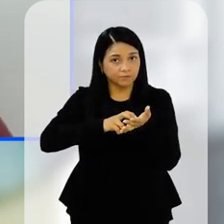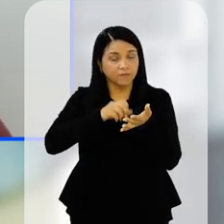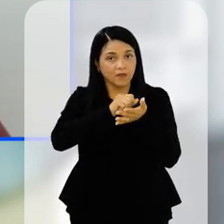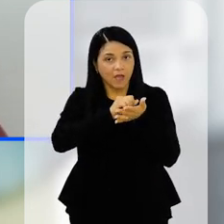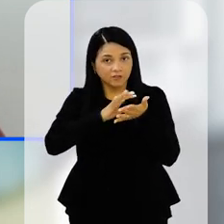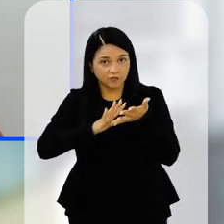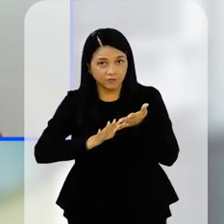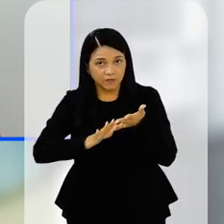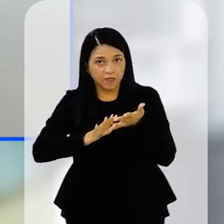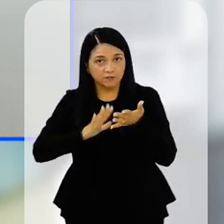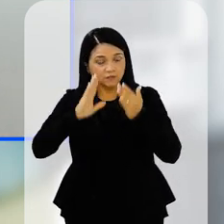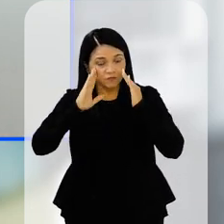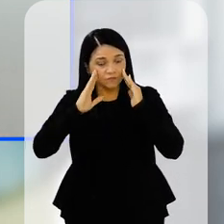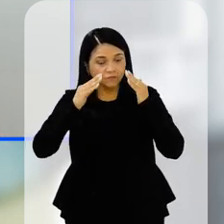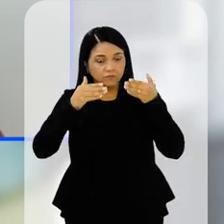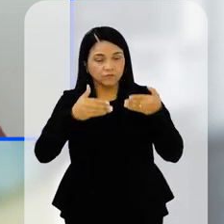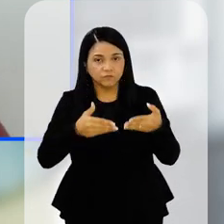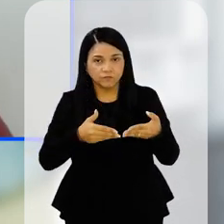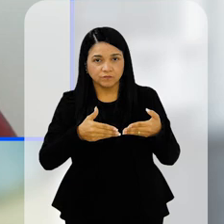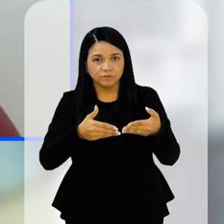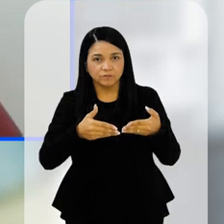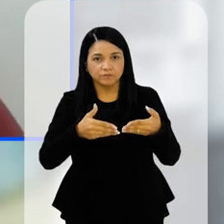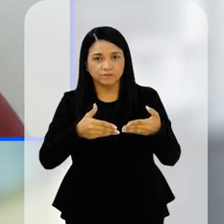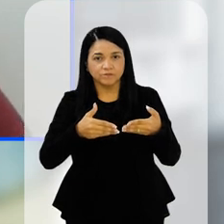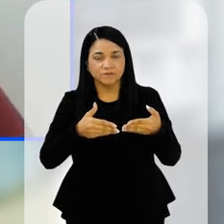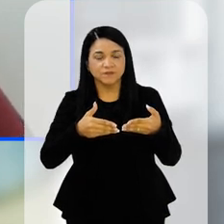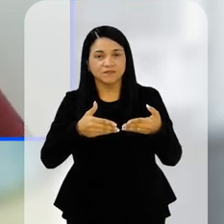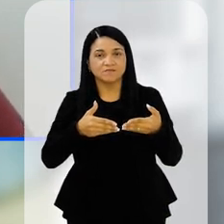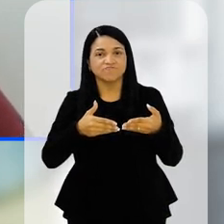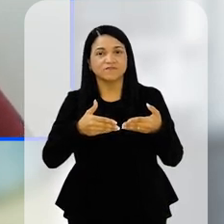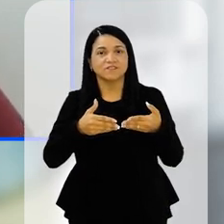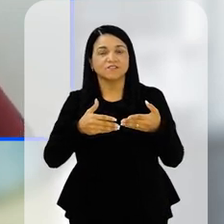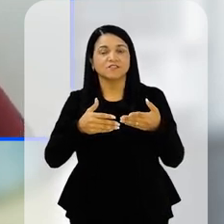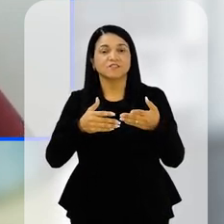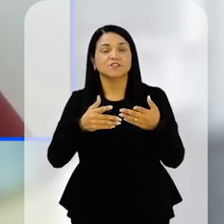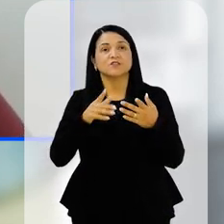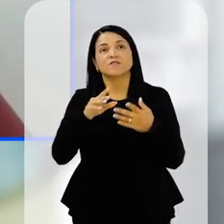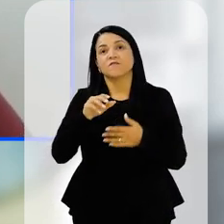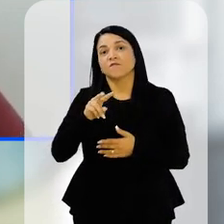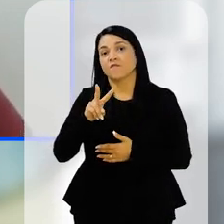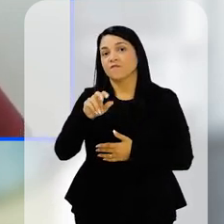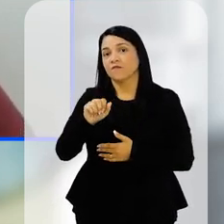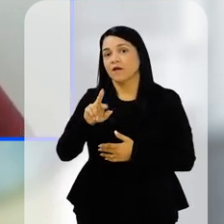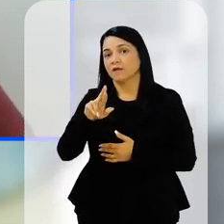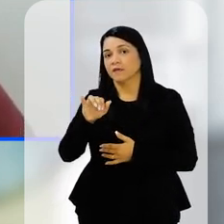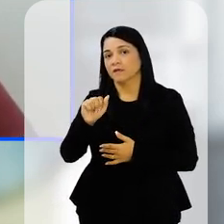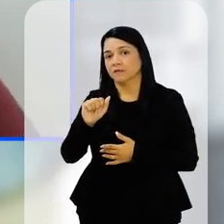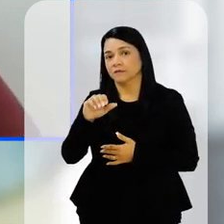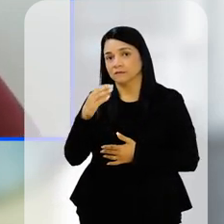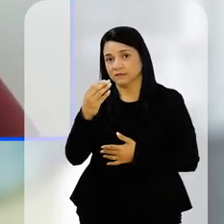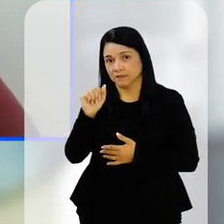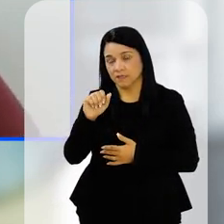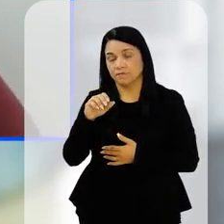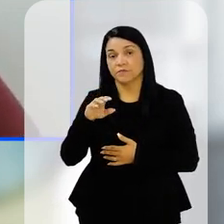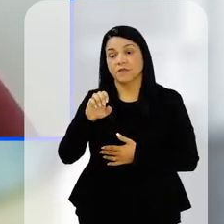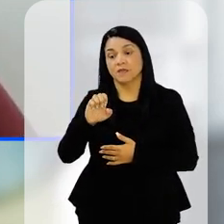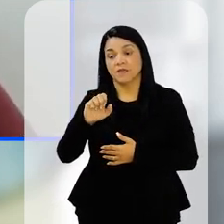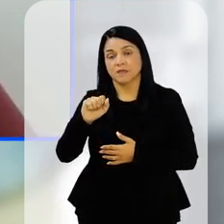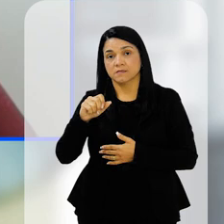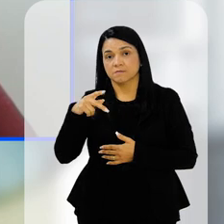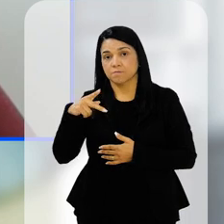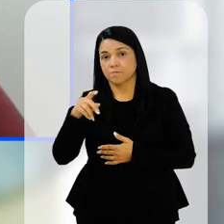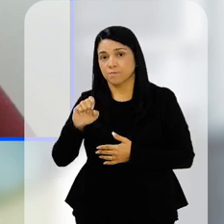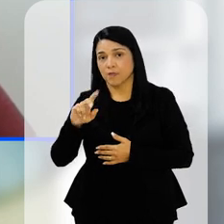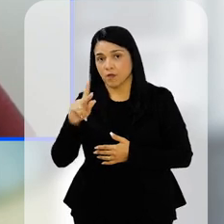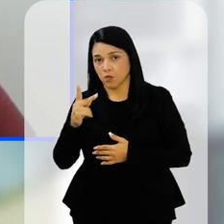atividades que são voltadas para inibir a invariança em espelho. O é isso? É um mecanismo que a gente tem